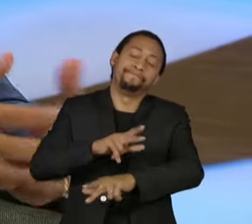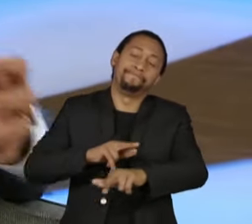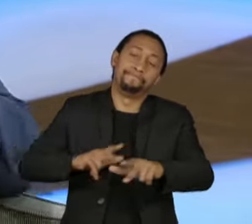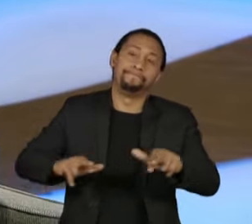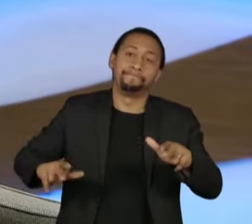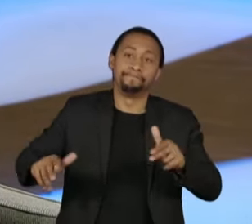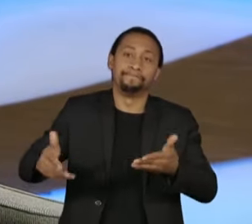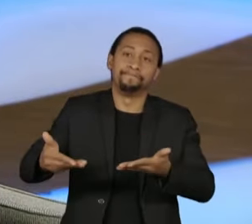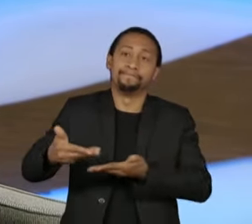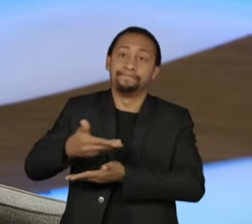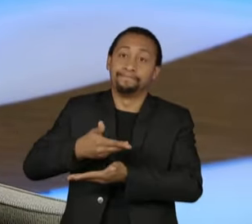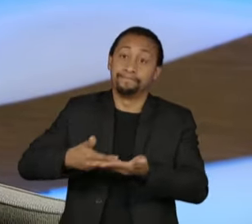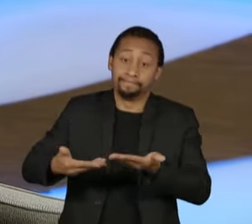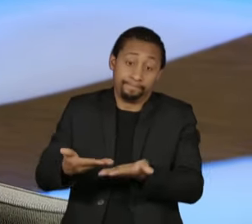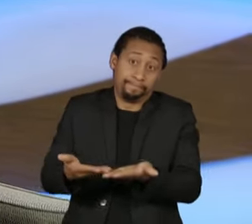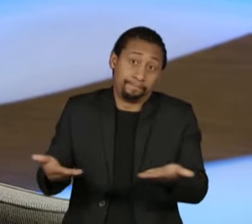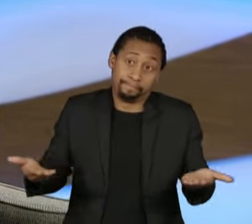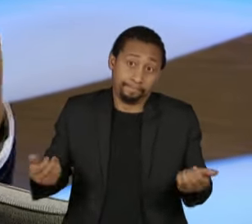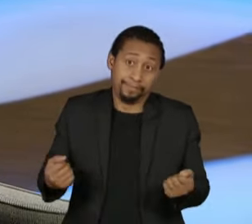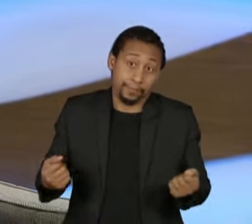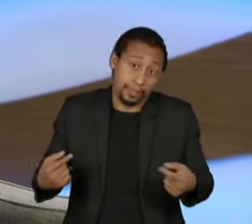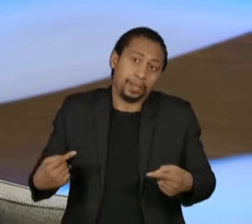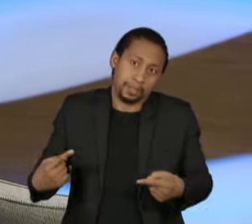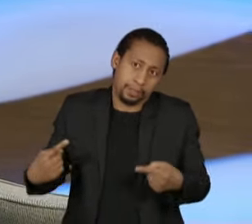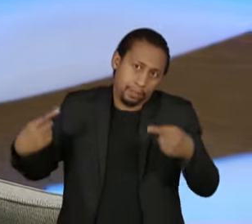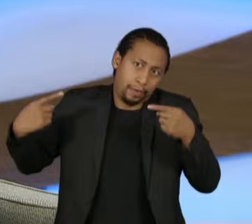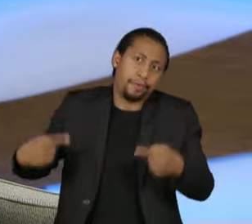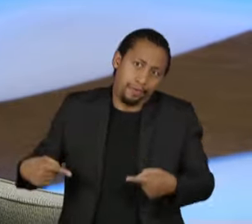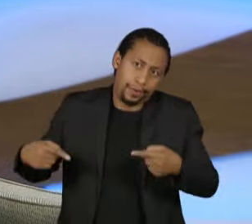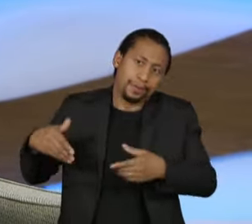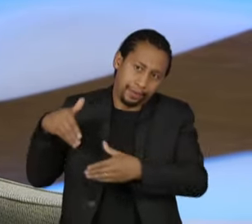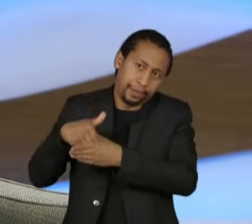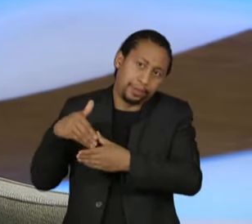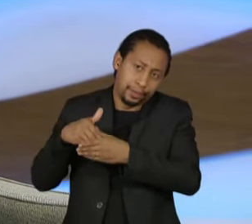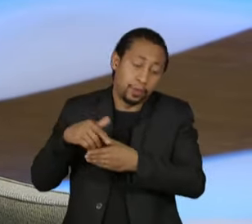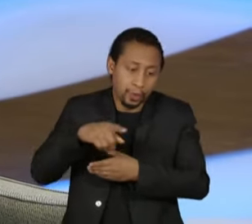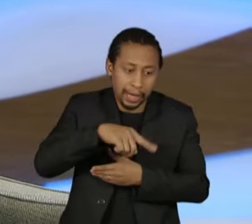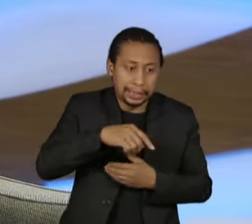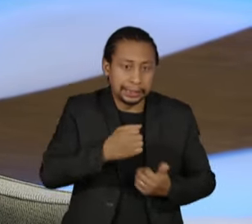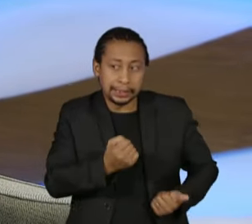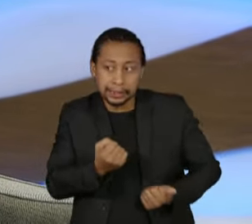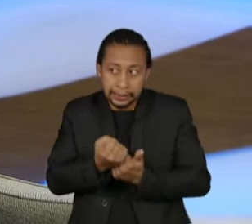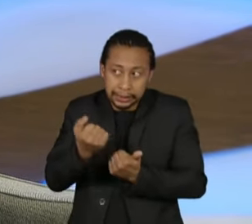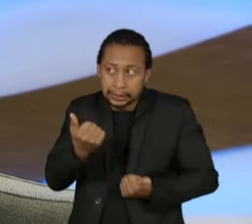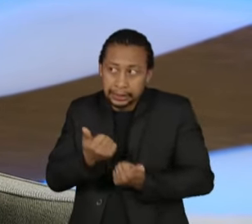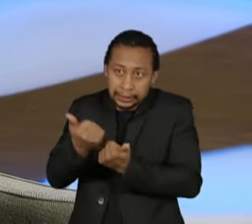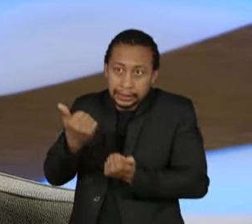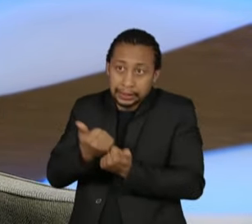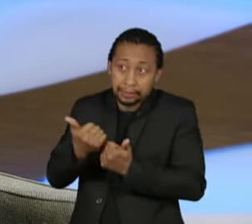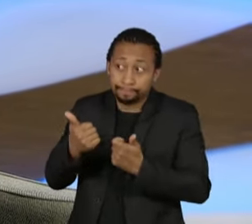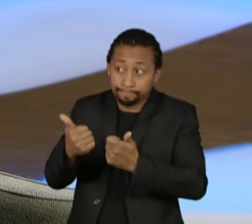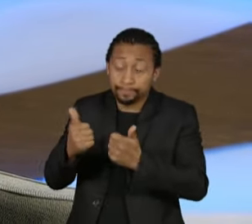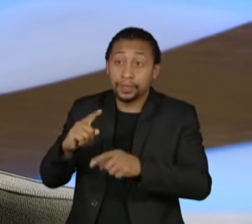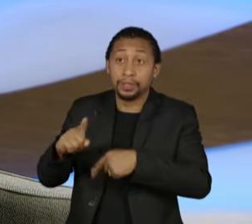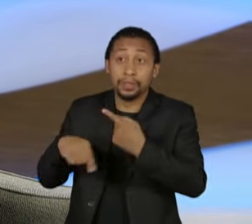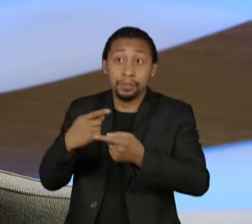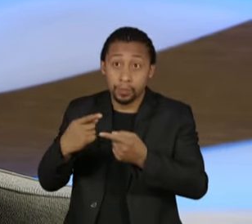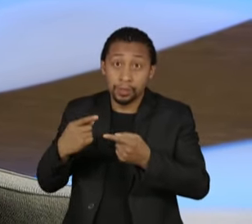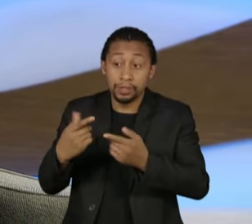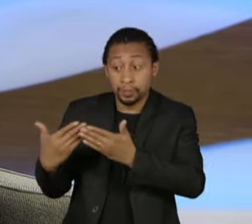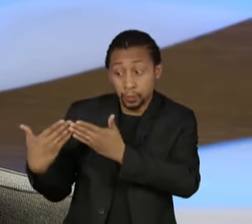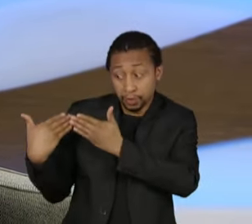no desafio da eleição, mas também depois dividir responsabilidade. Então, nós temos